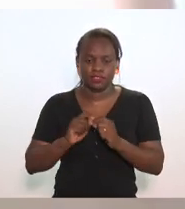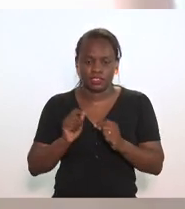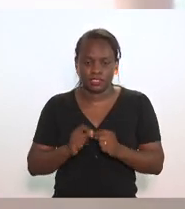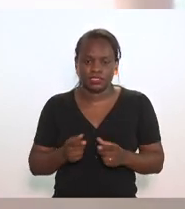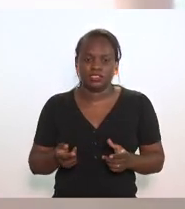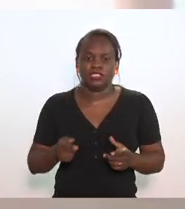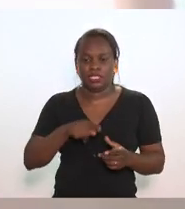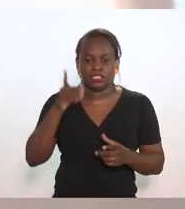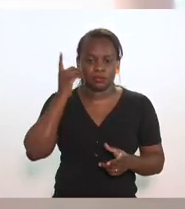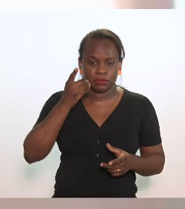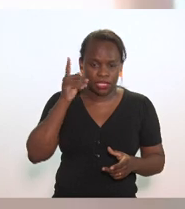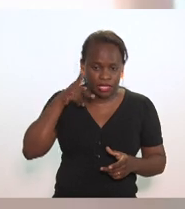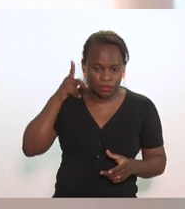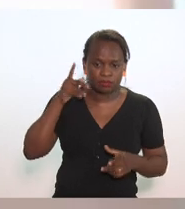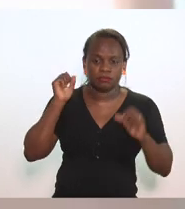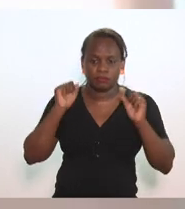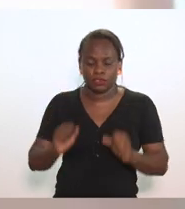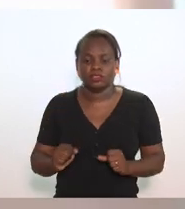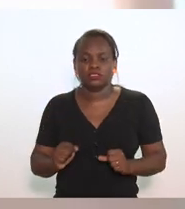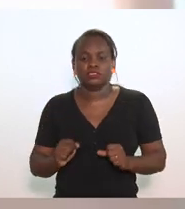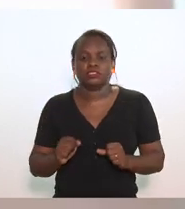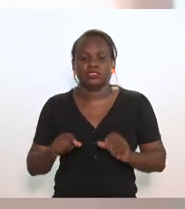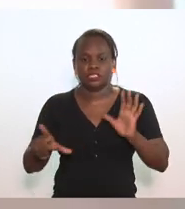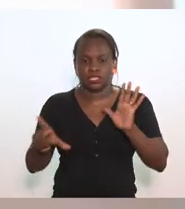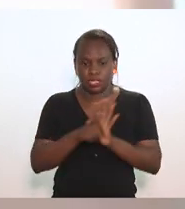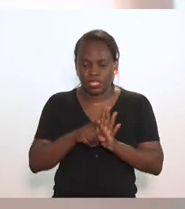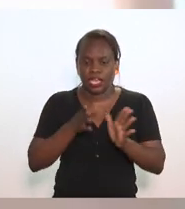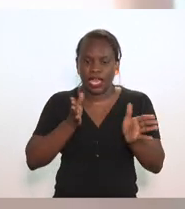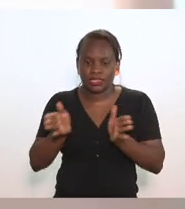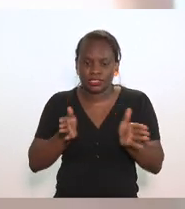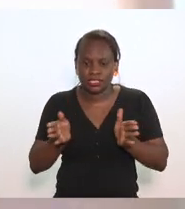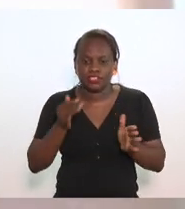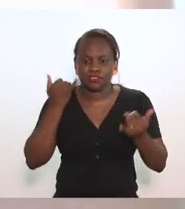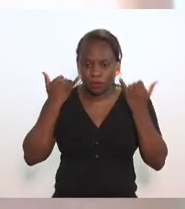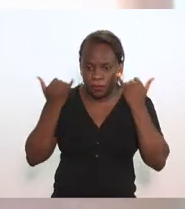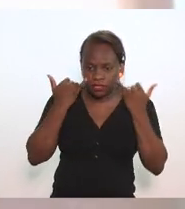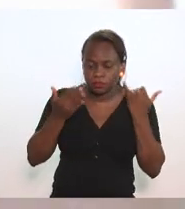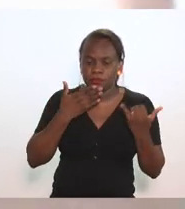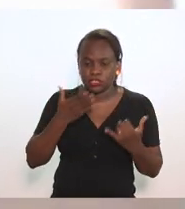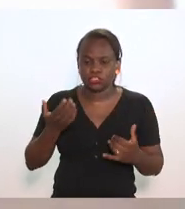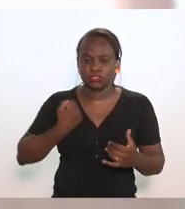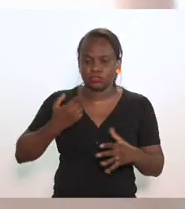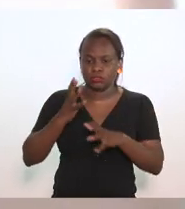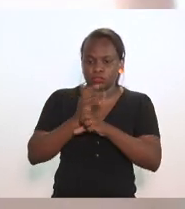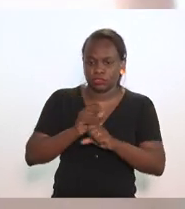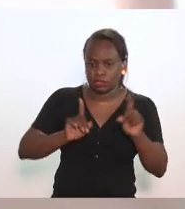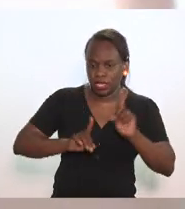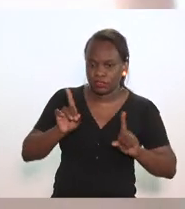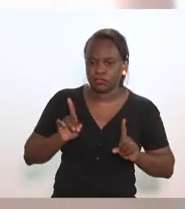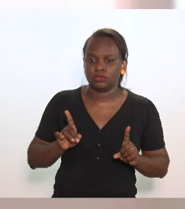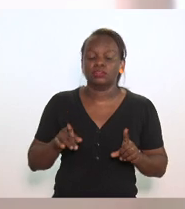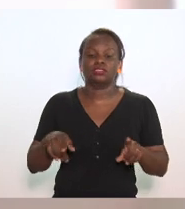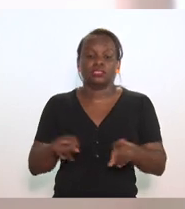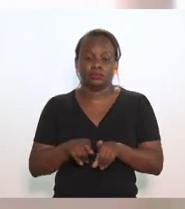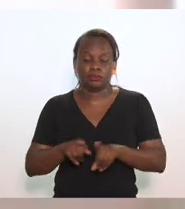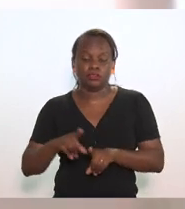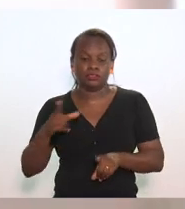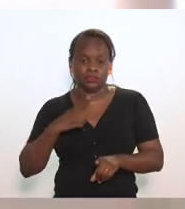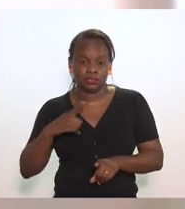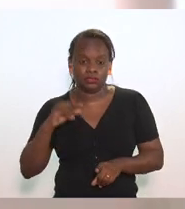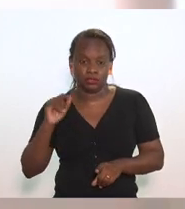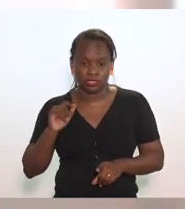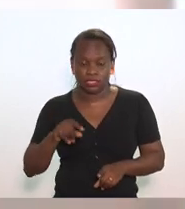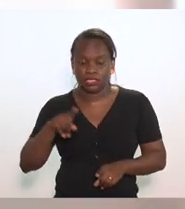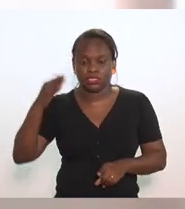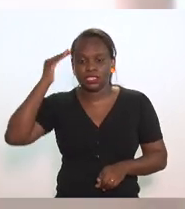os parlamentares podem se valer da Lei de Acesso à Informação para solicitar os dados. E trago também que esse